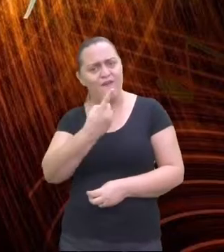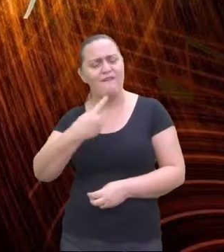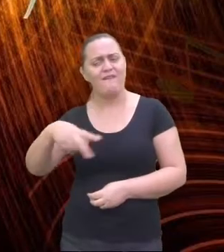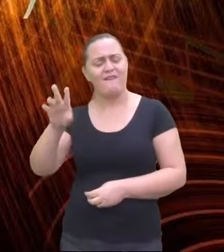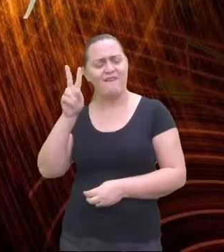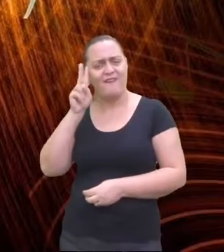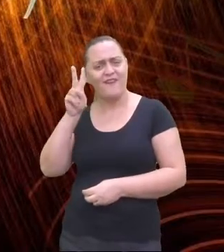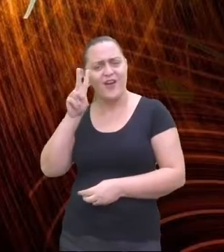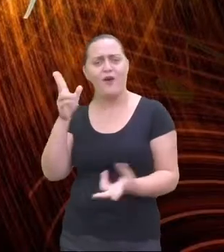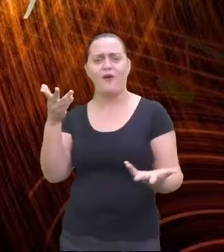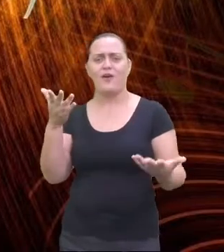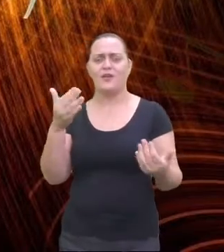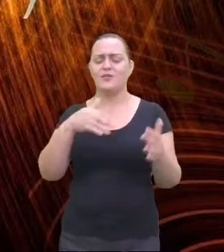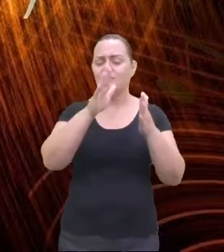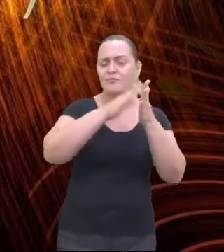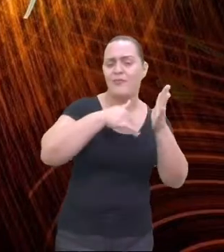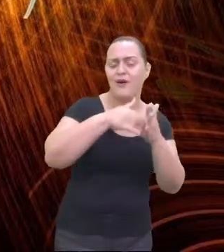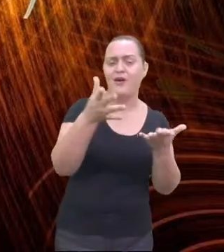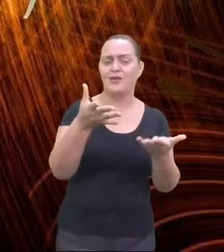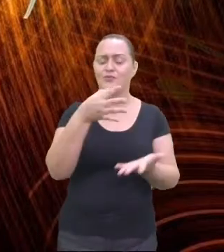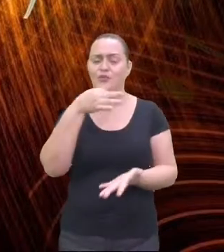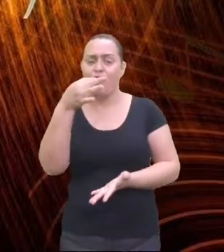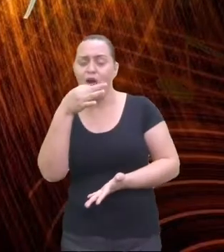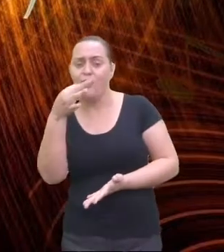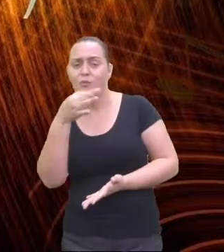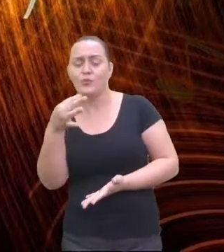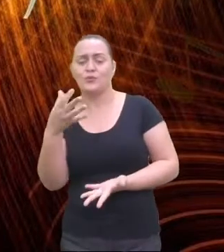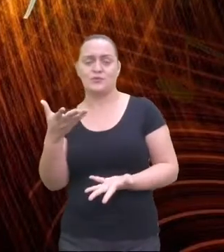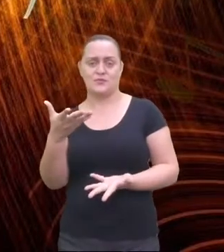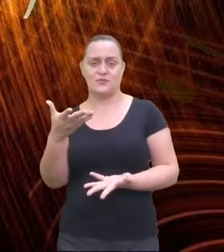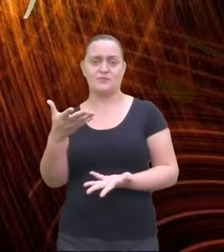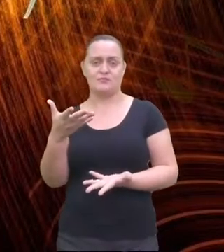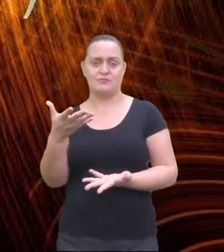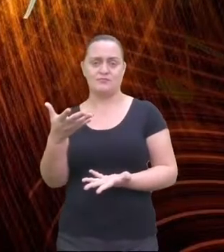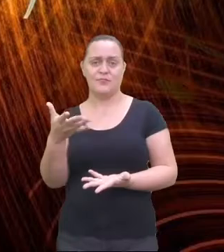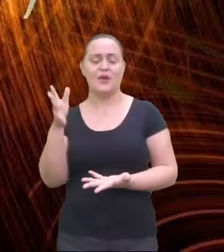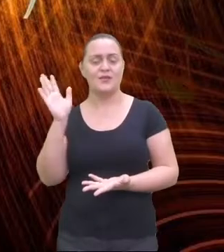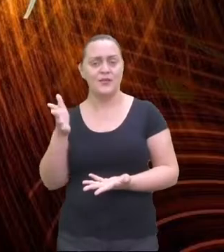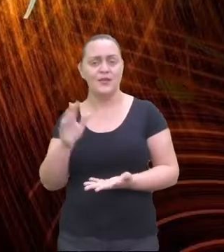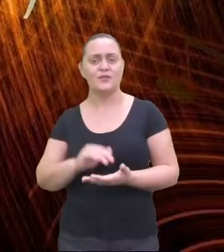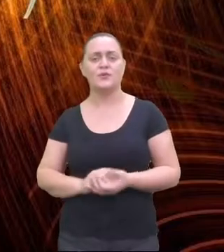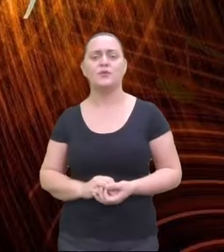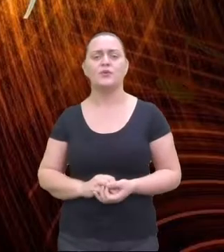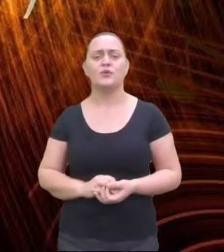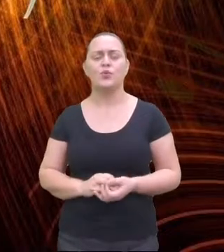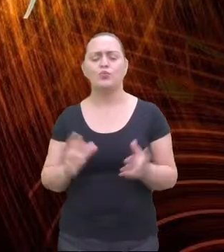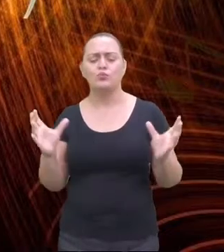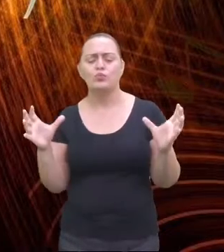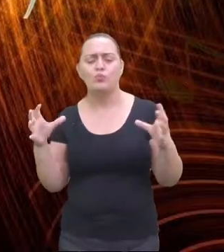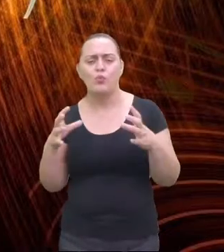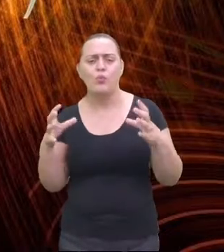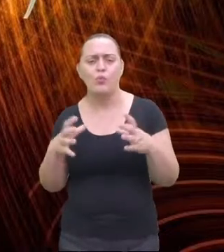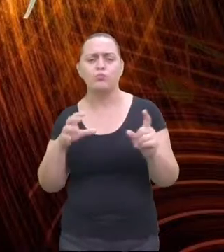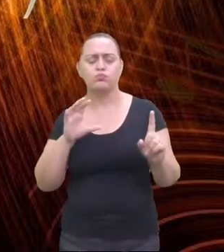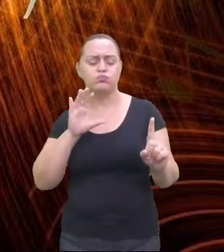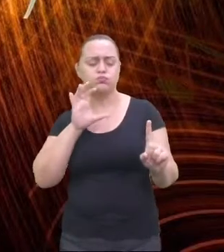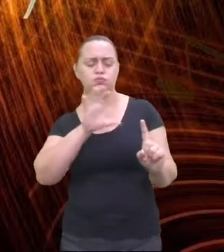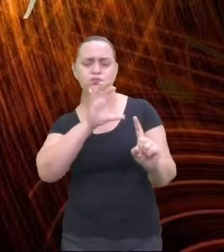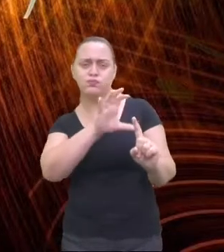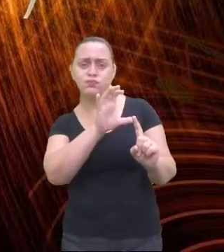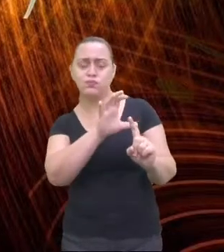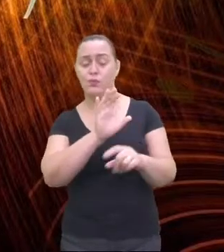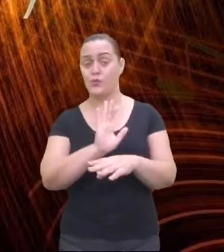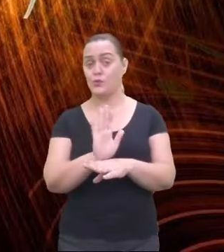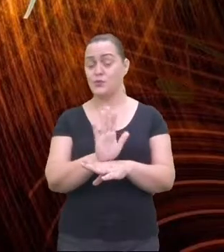se iniciou as músicas nos cinemas brasileiros. O movimento sofreu influência e influenciou o cinema